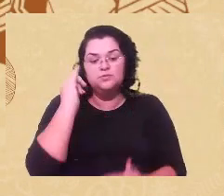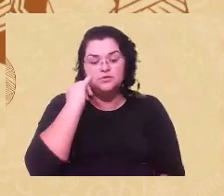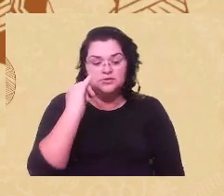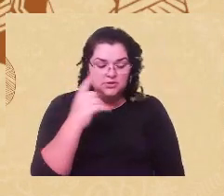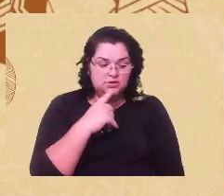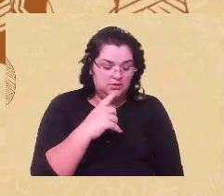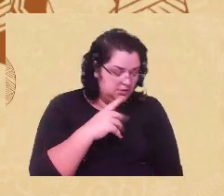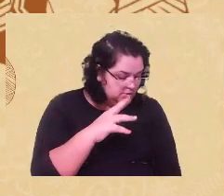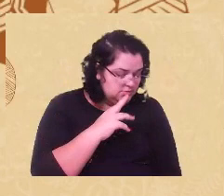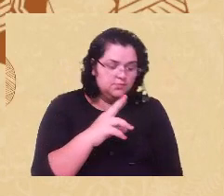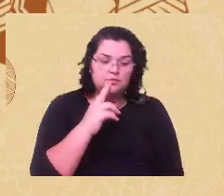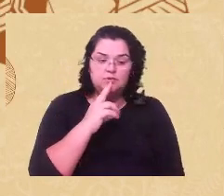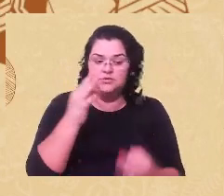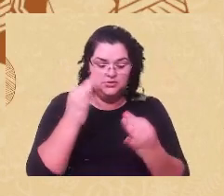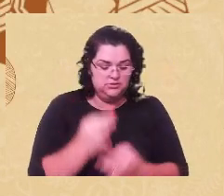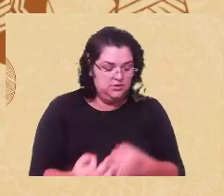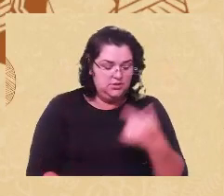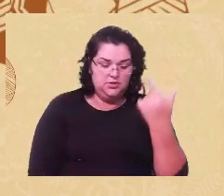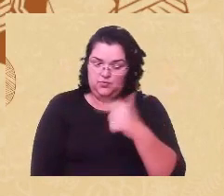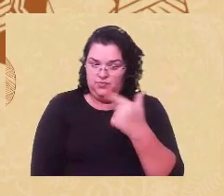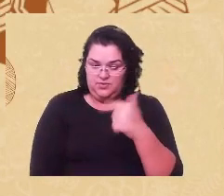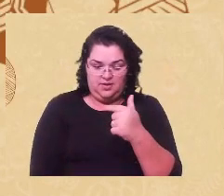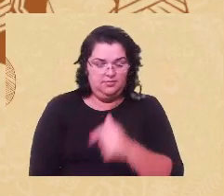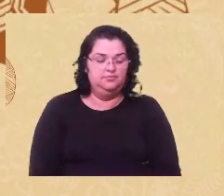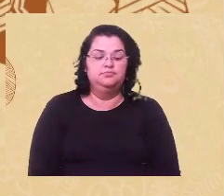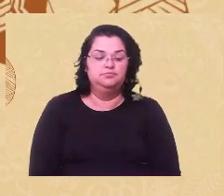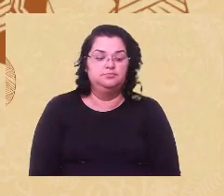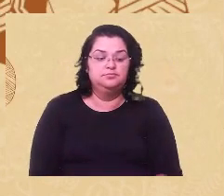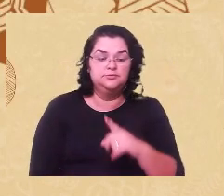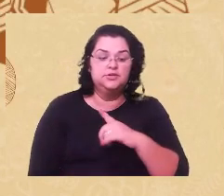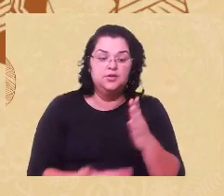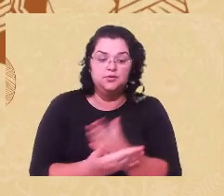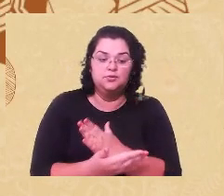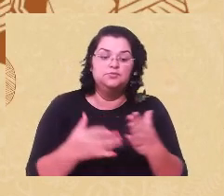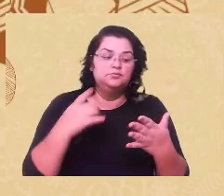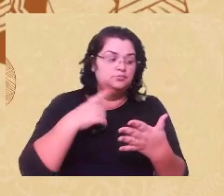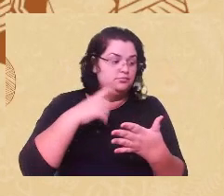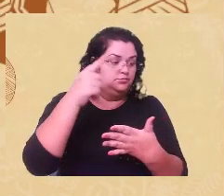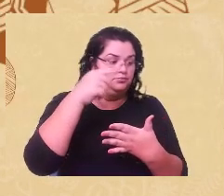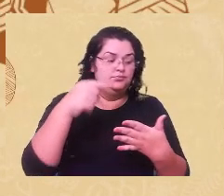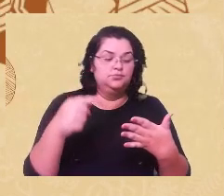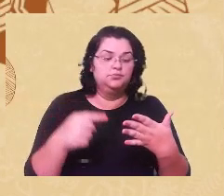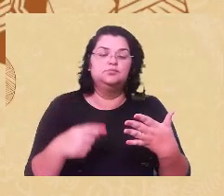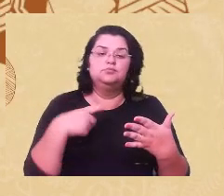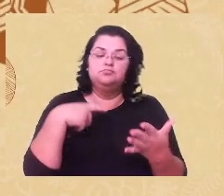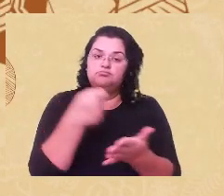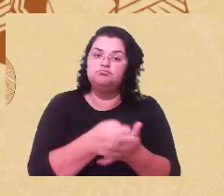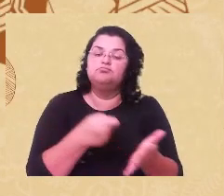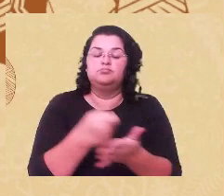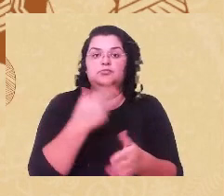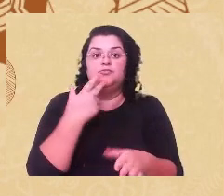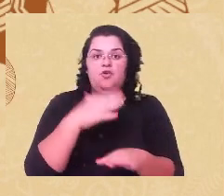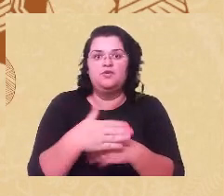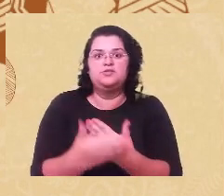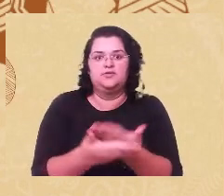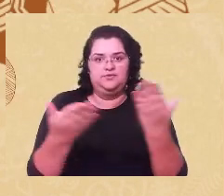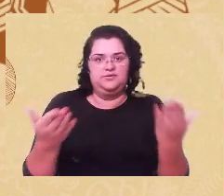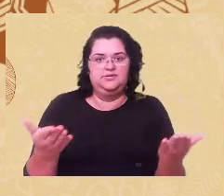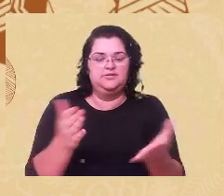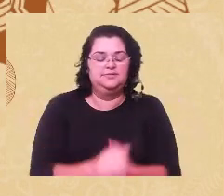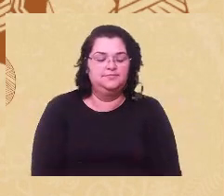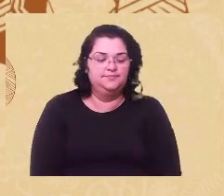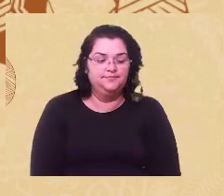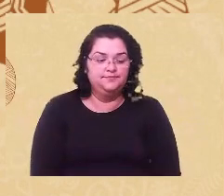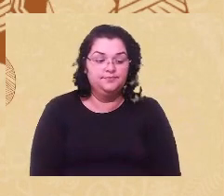certa, pronta, feita, mas algumas questões que eu fiquei elaborando para conversar com vocês, né? Primeiro, a